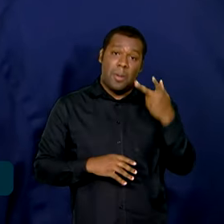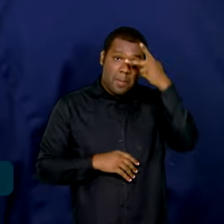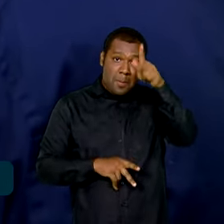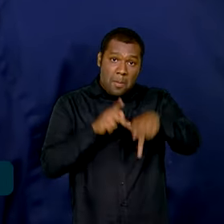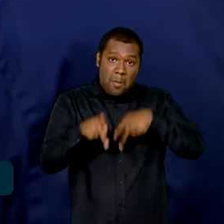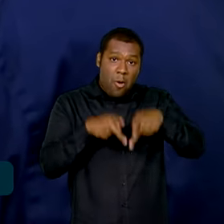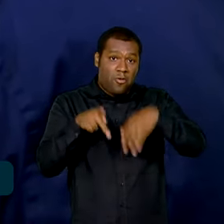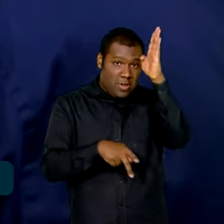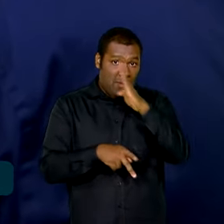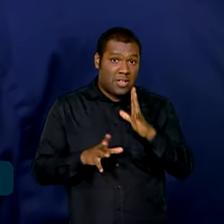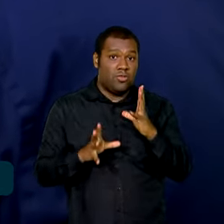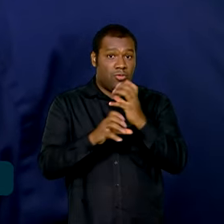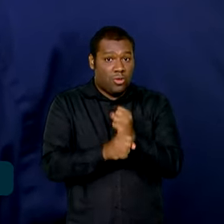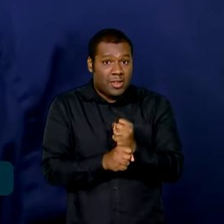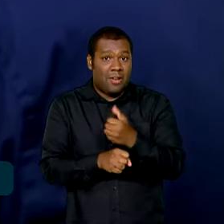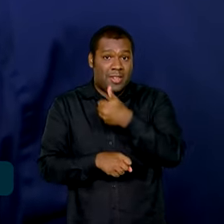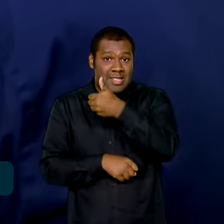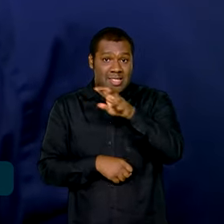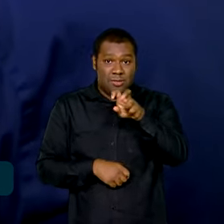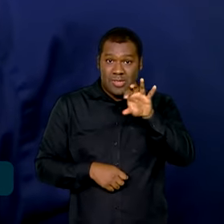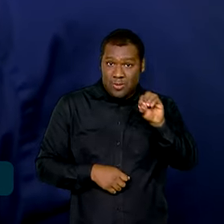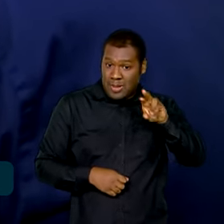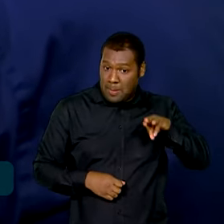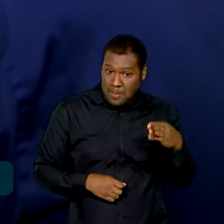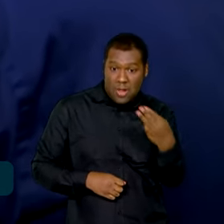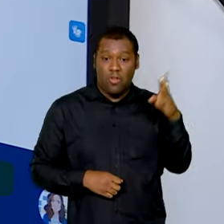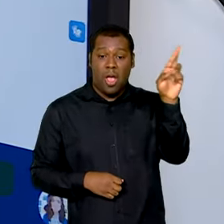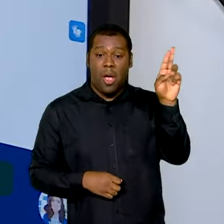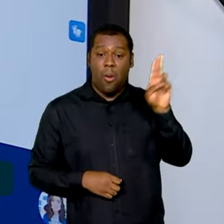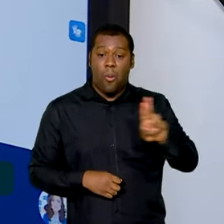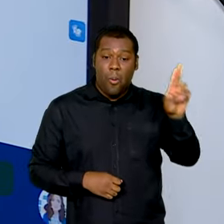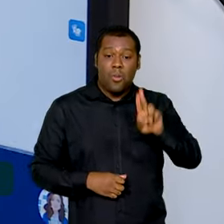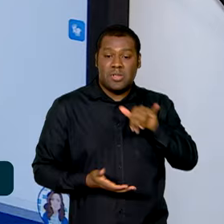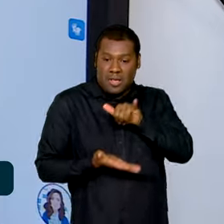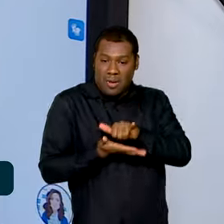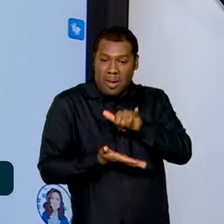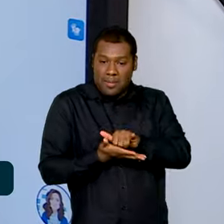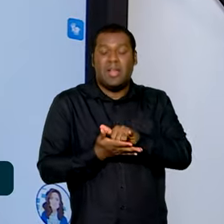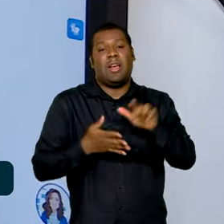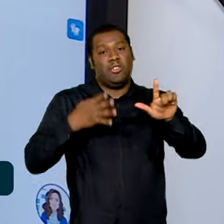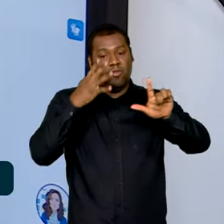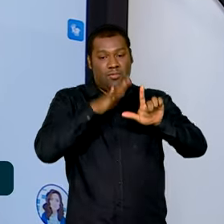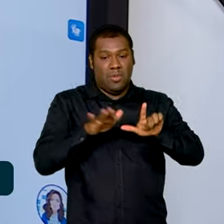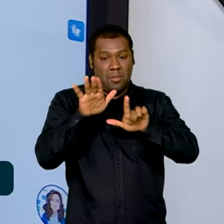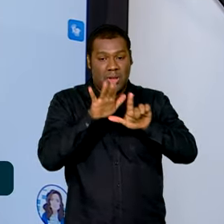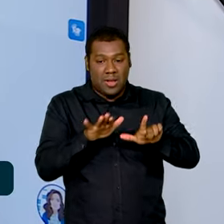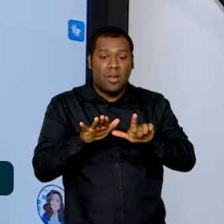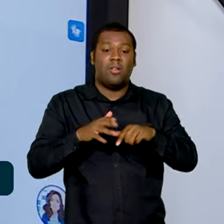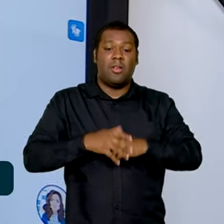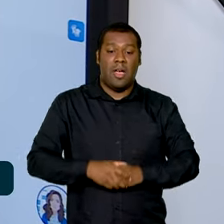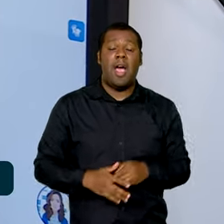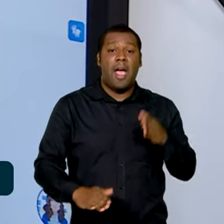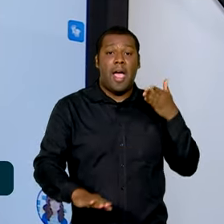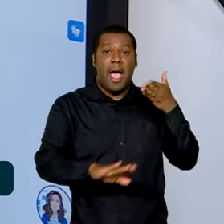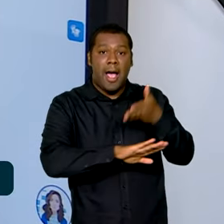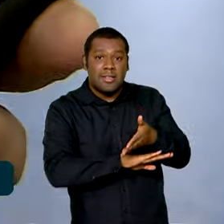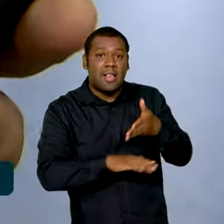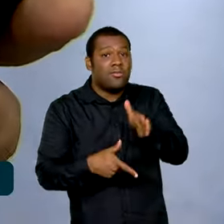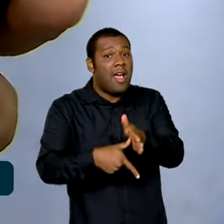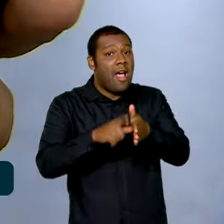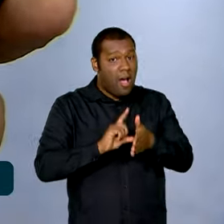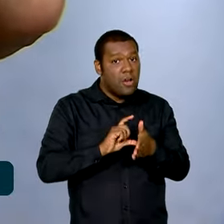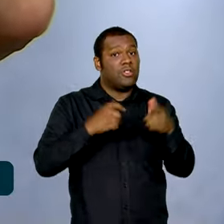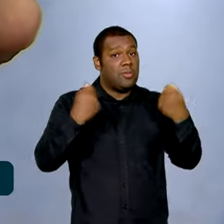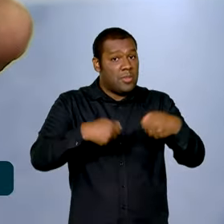brasileiros que utilizam a plataforma. A nova versão gera um código de acesso toda vez que o usuário necessita de